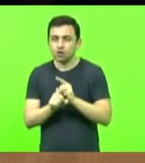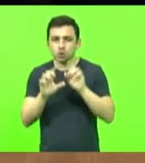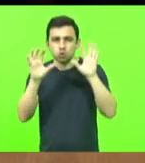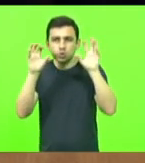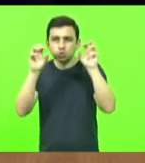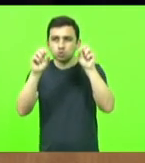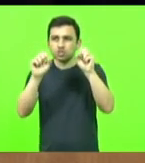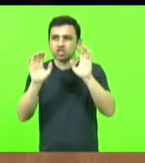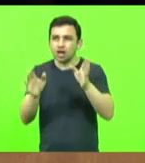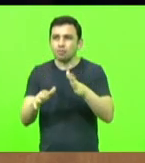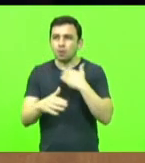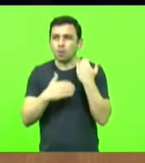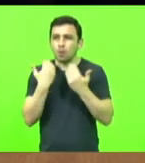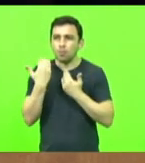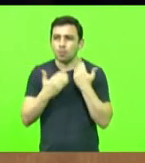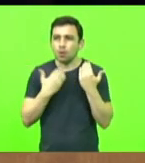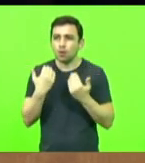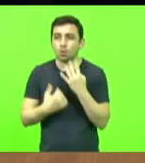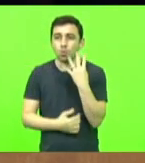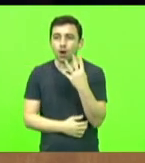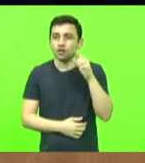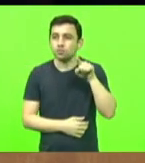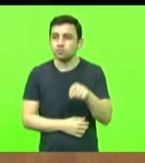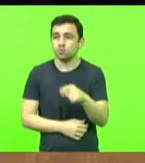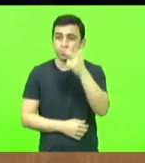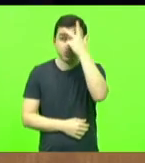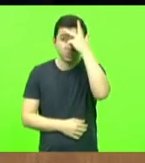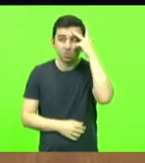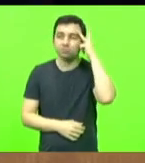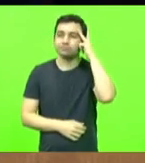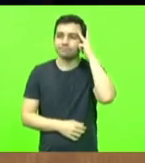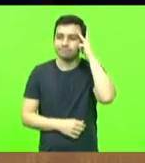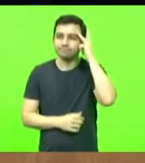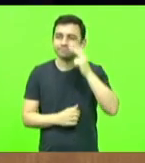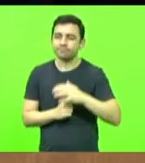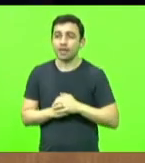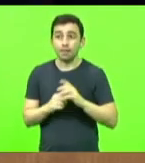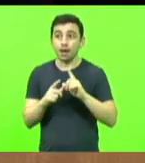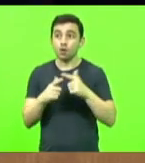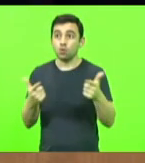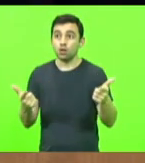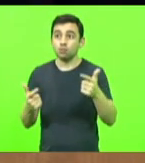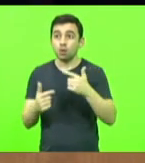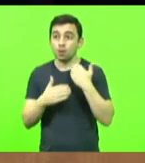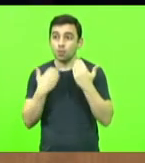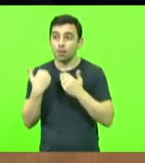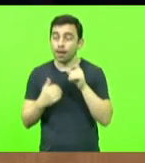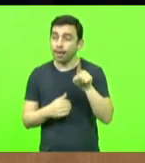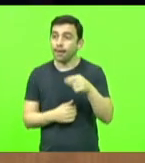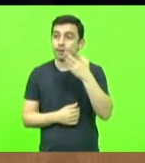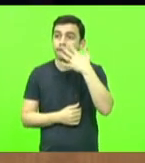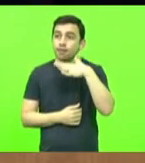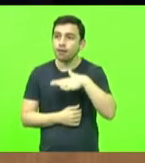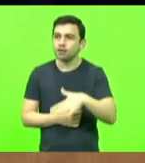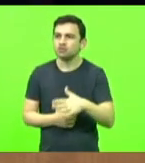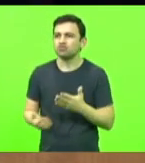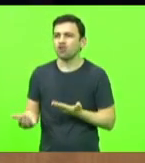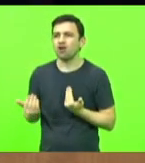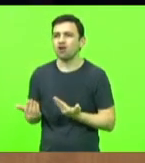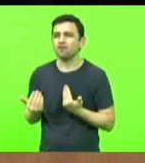havia matado quatro mil pessoas. A maioria das vítimas foram crianças, muito novas,